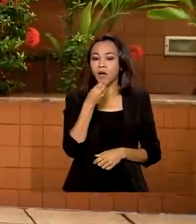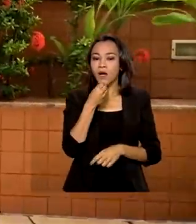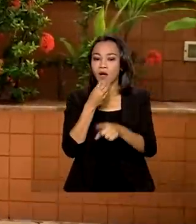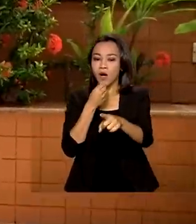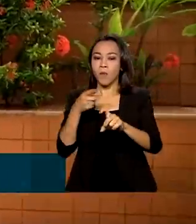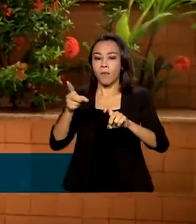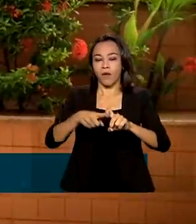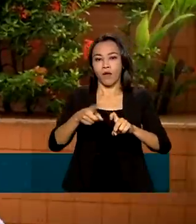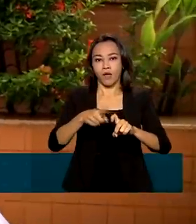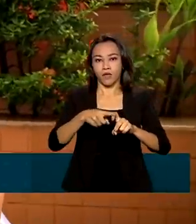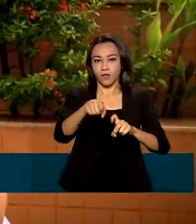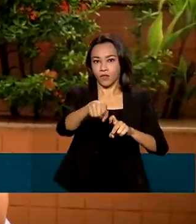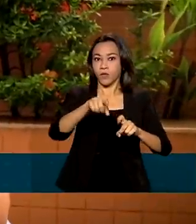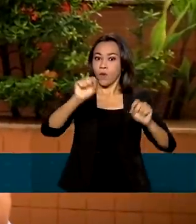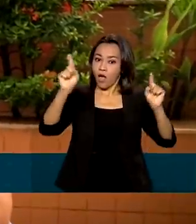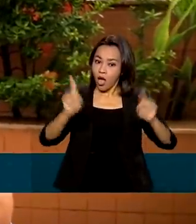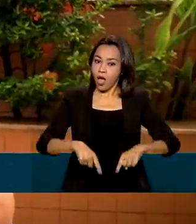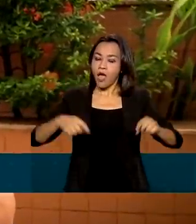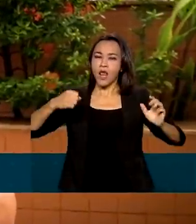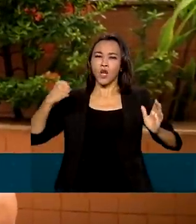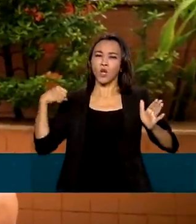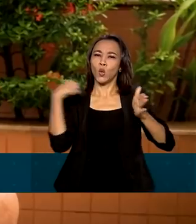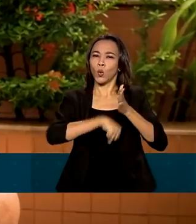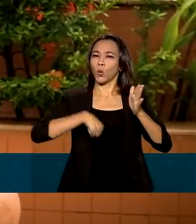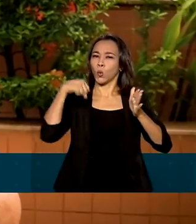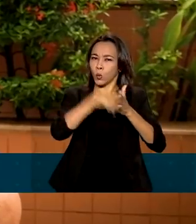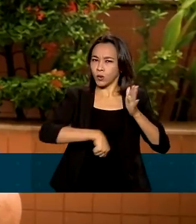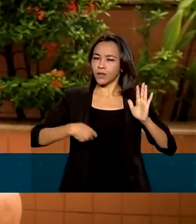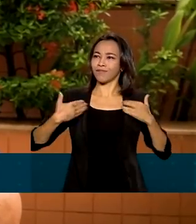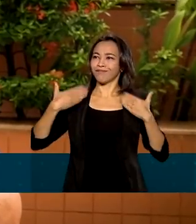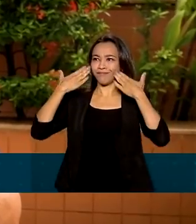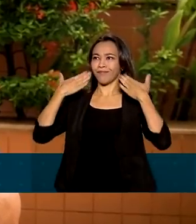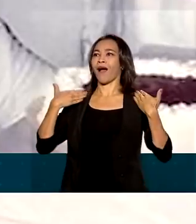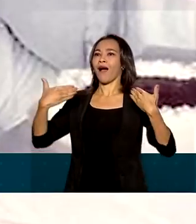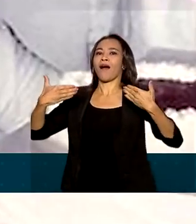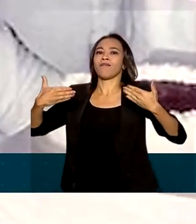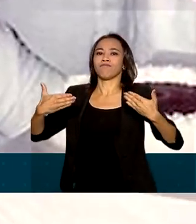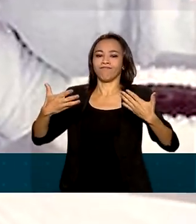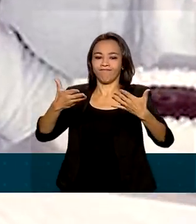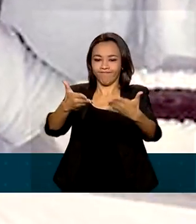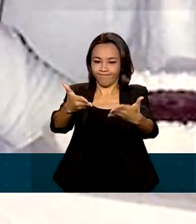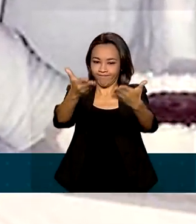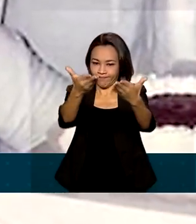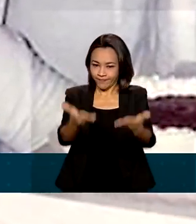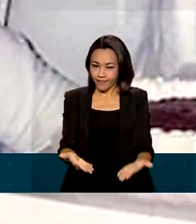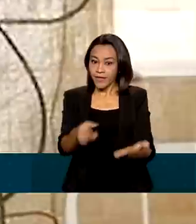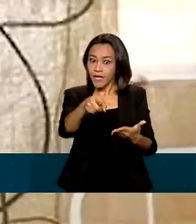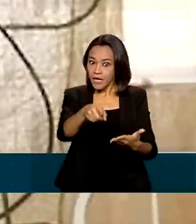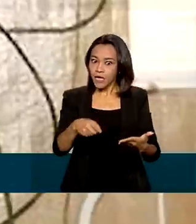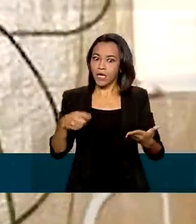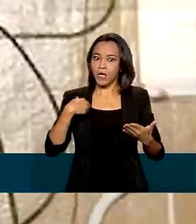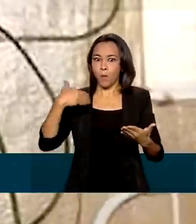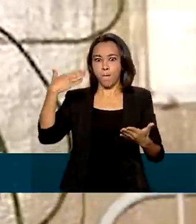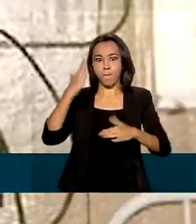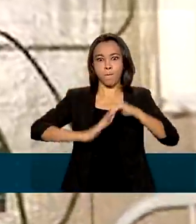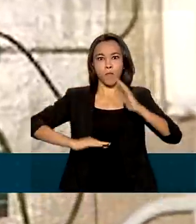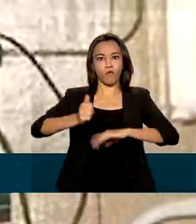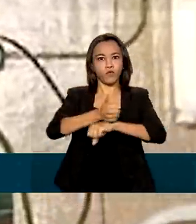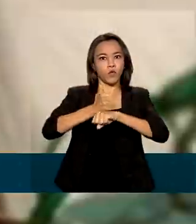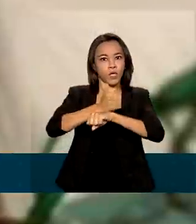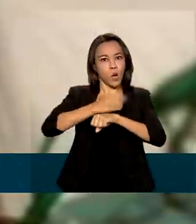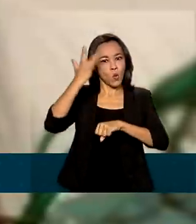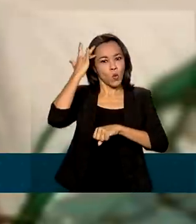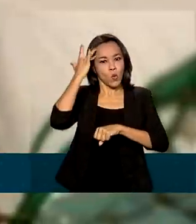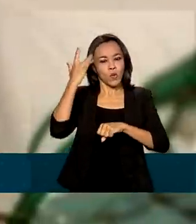se tornou símbolo da luta dos pacientes com doenças raras. Emerson estava no auge da carreira quando